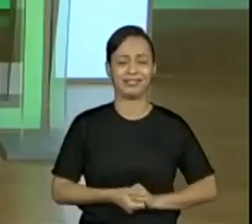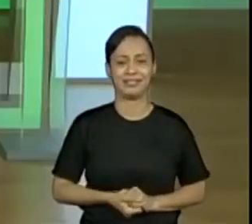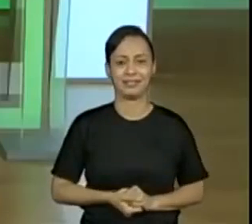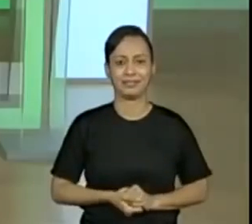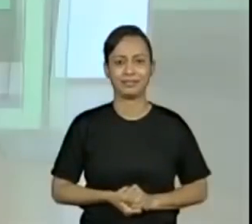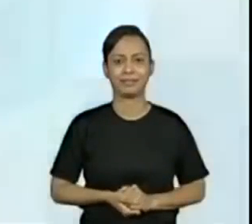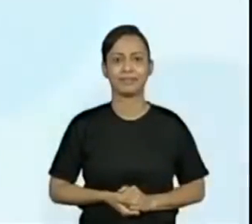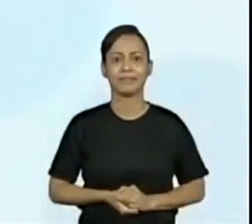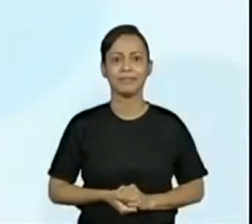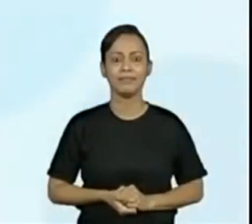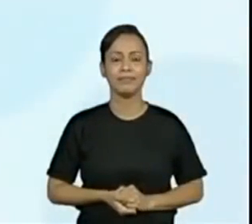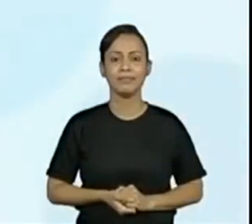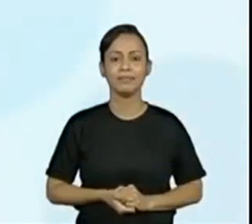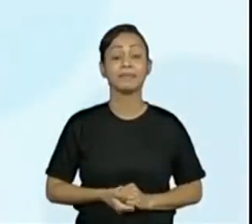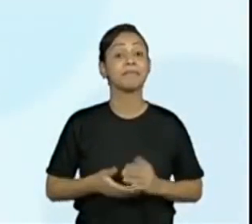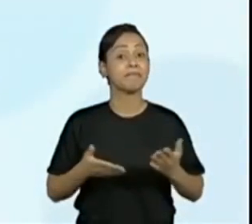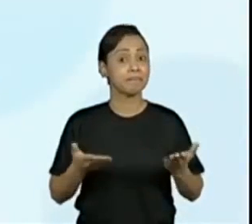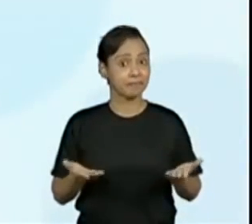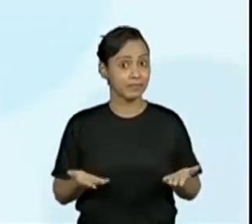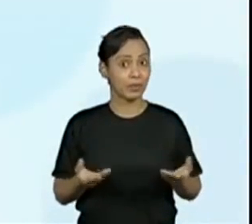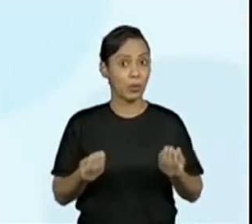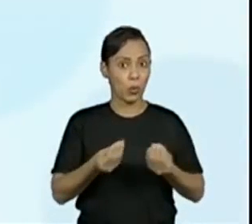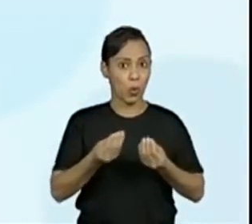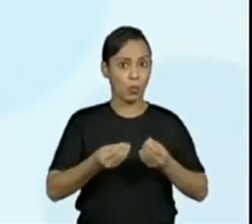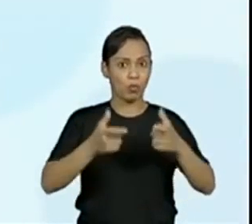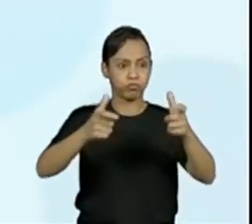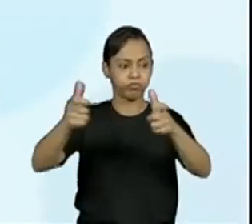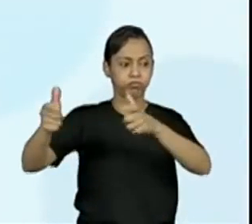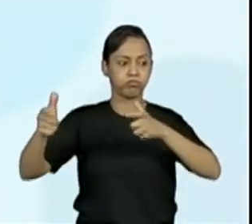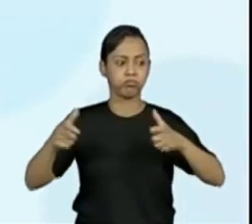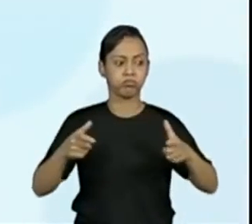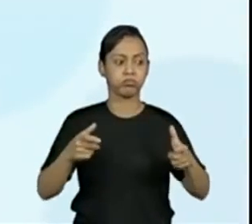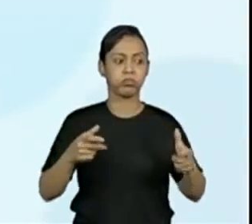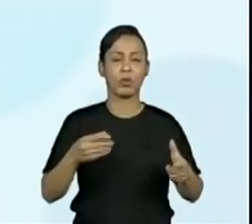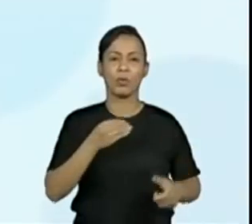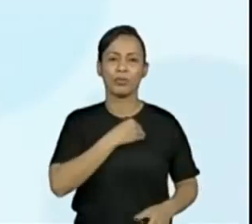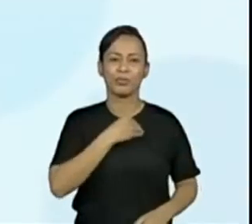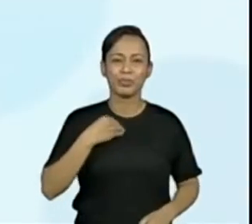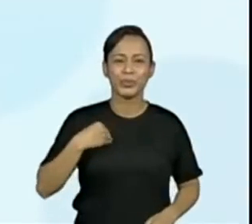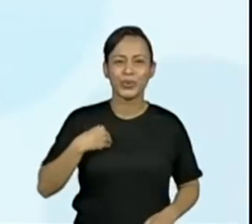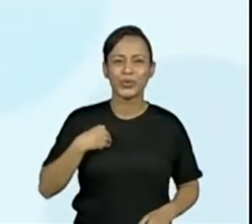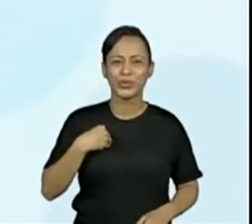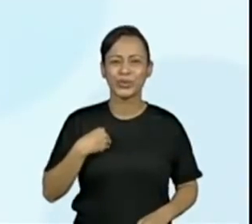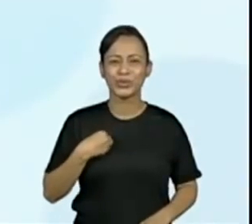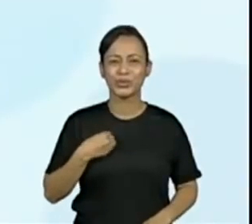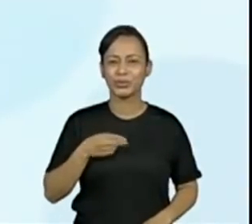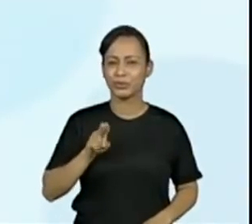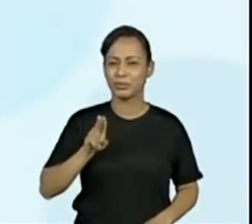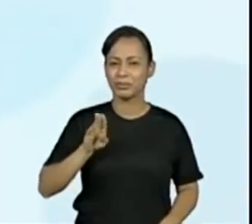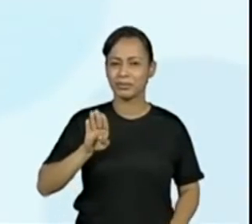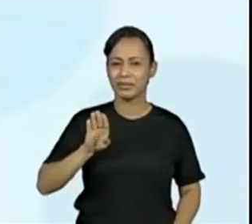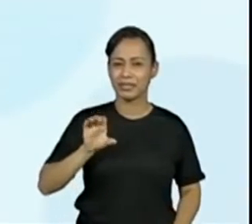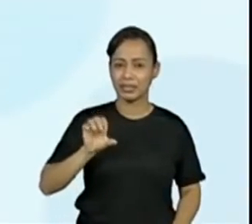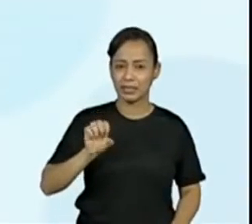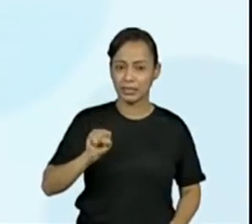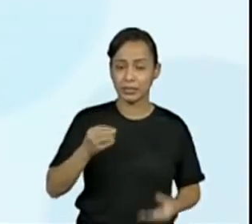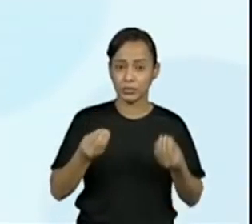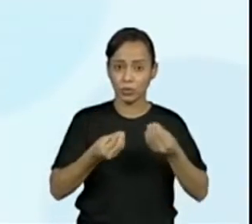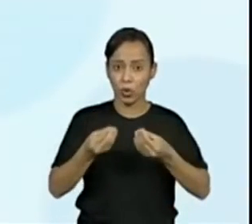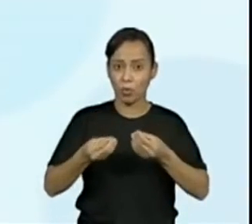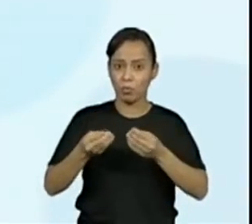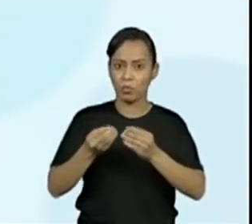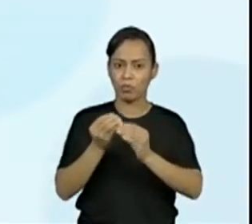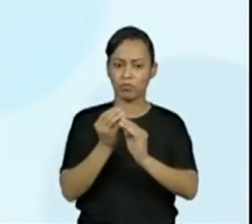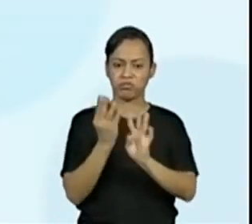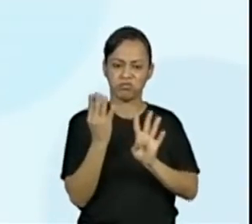Vamos lá. Os poços estão trabalhando com medidas de segurança, evitando